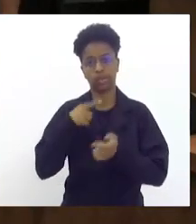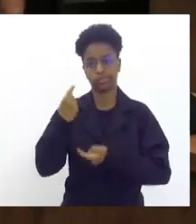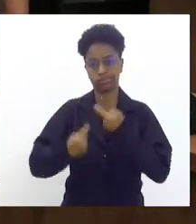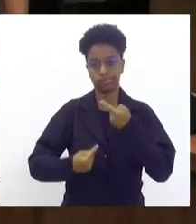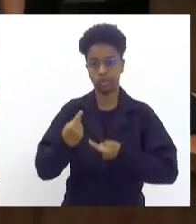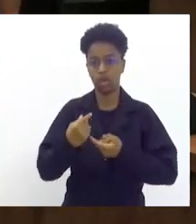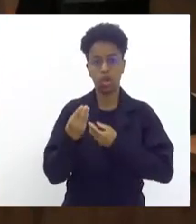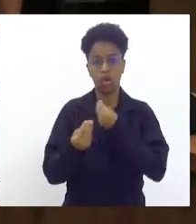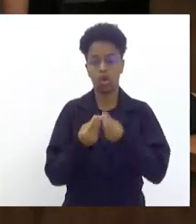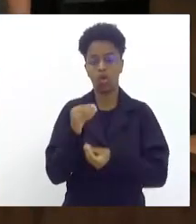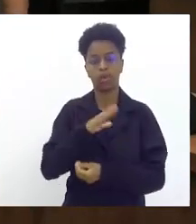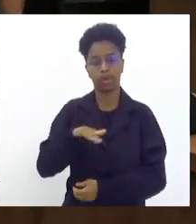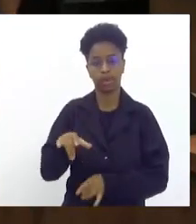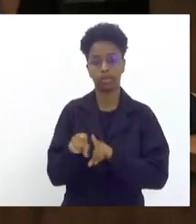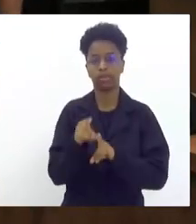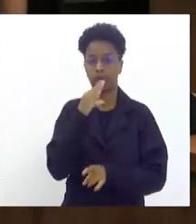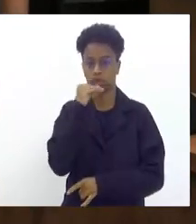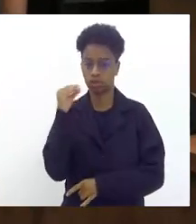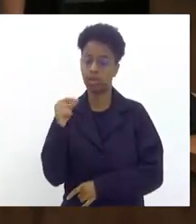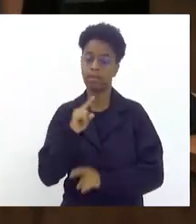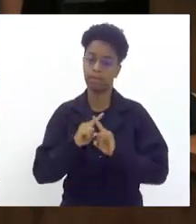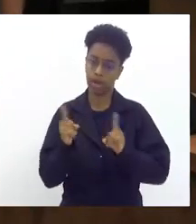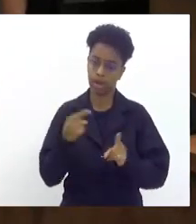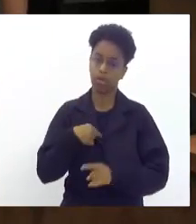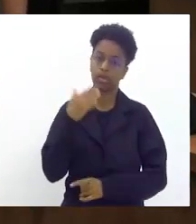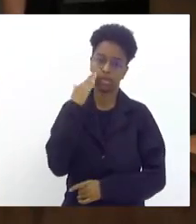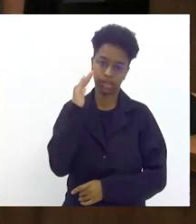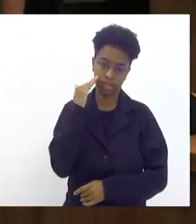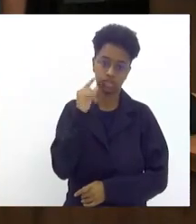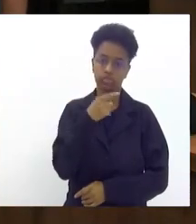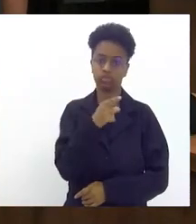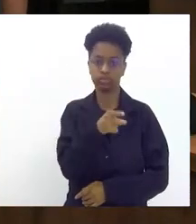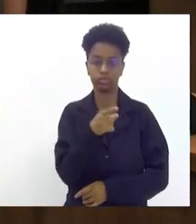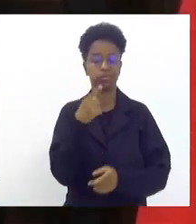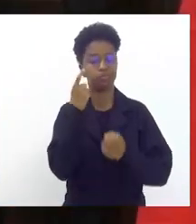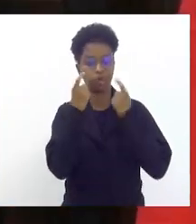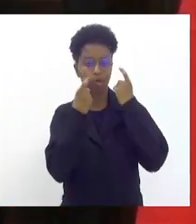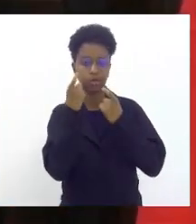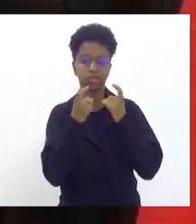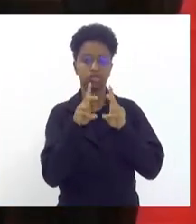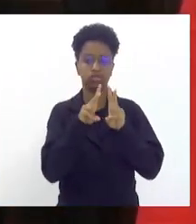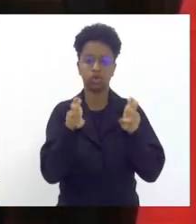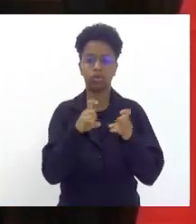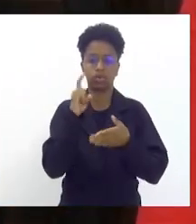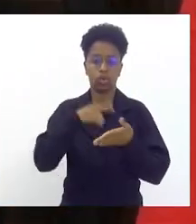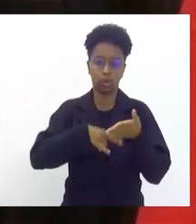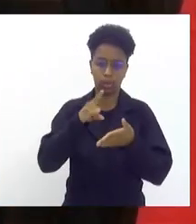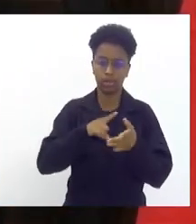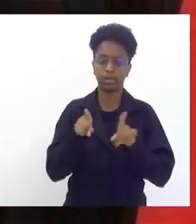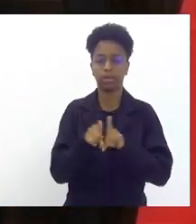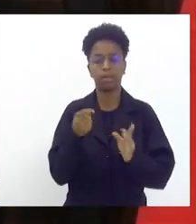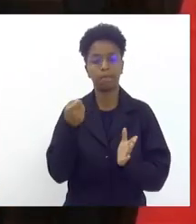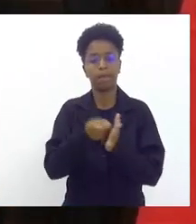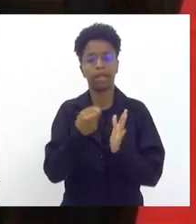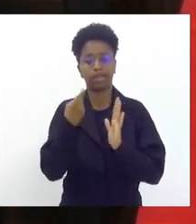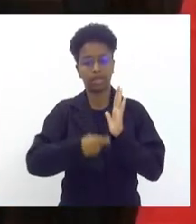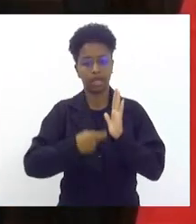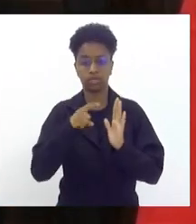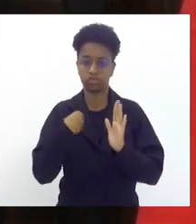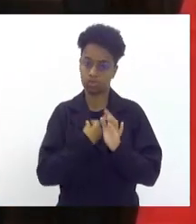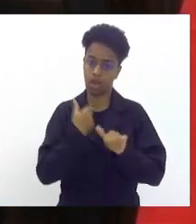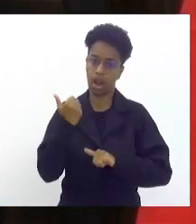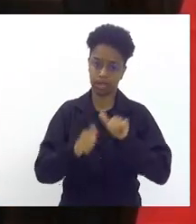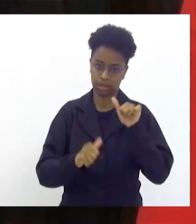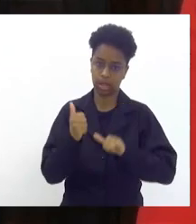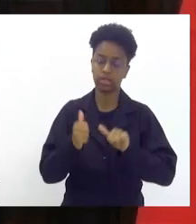ponto da criança do adolescente mas eu entendi a sua preocupação em relação ao vará pagamento de taxa a gente vai analisar aqui o seu pedido